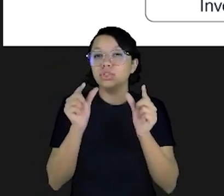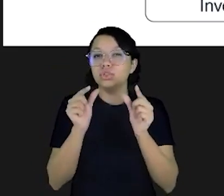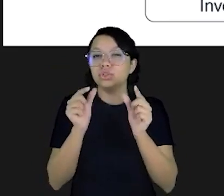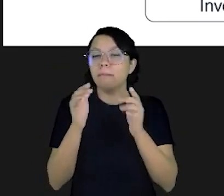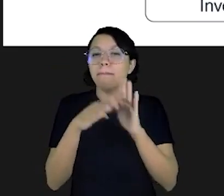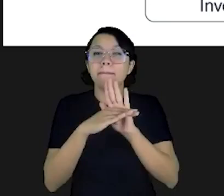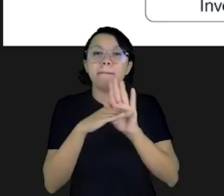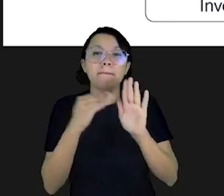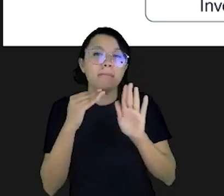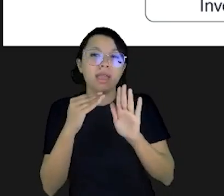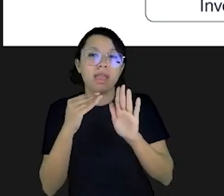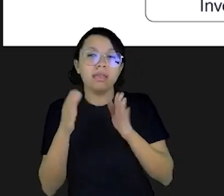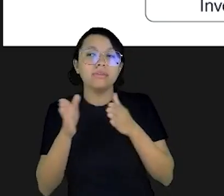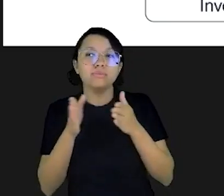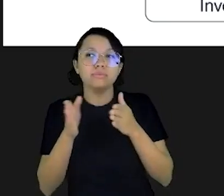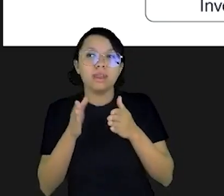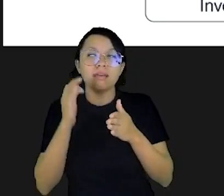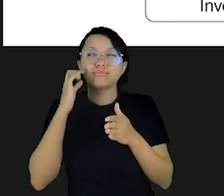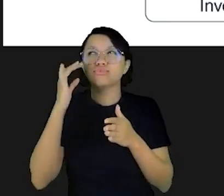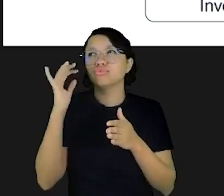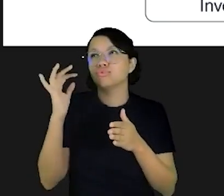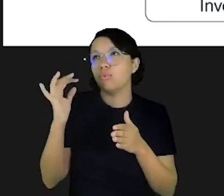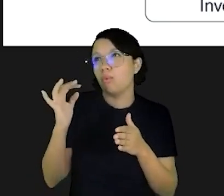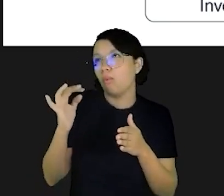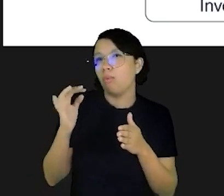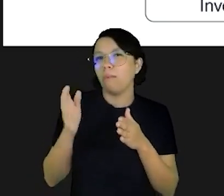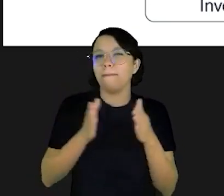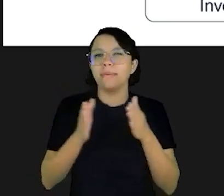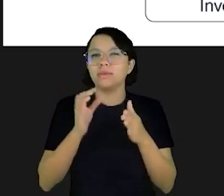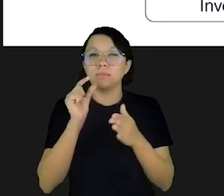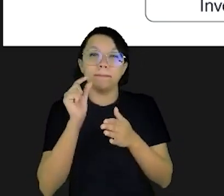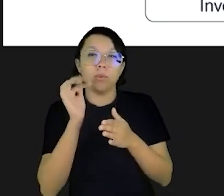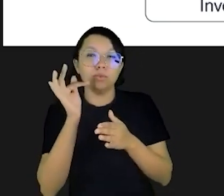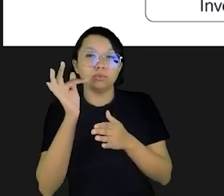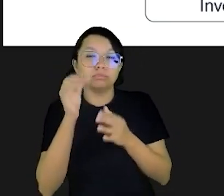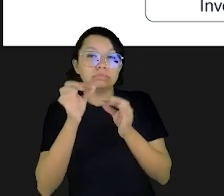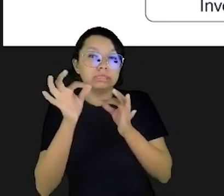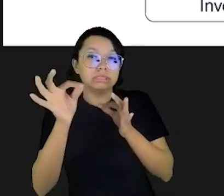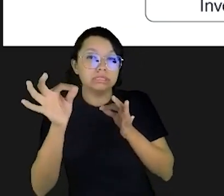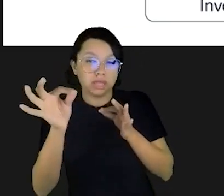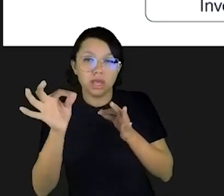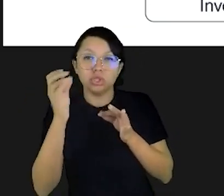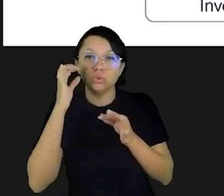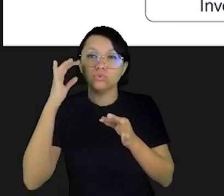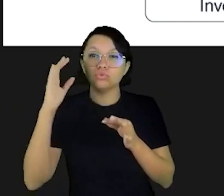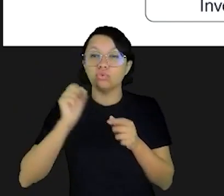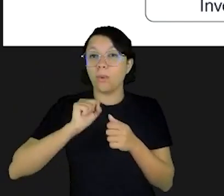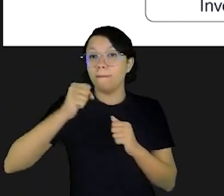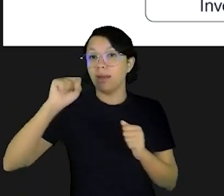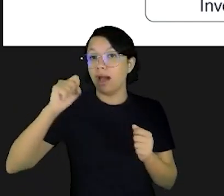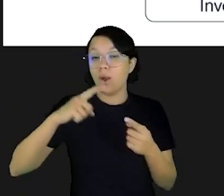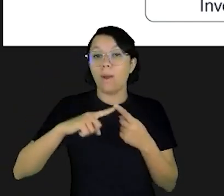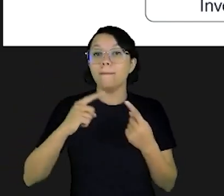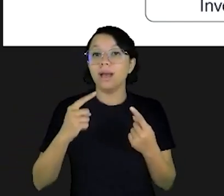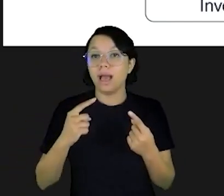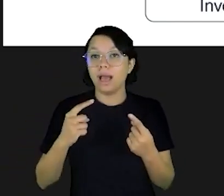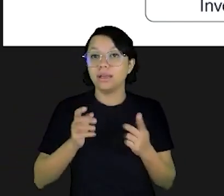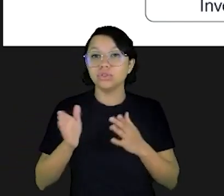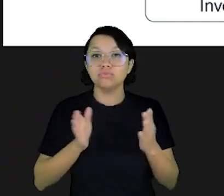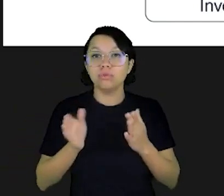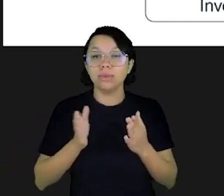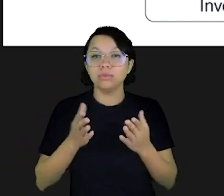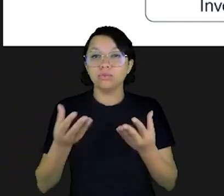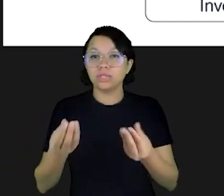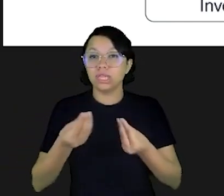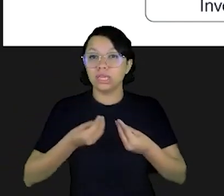prazo, para um sonho, de um prazo um pouco mais distante, para outro sonho um pouco maior, mas de maneira que no momento em que